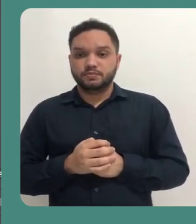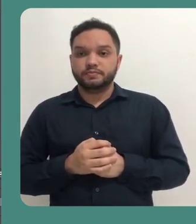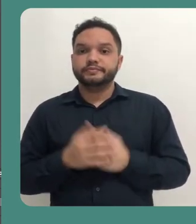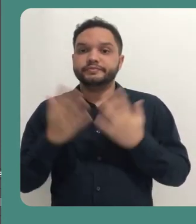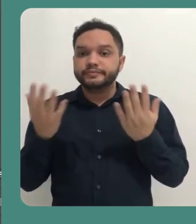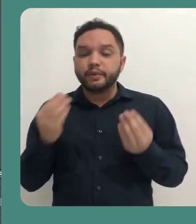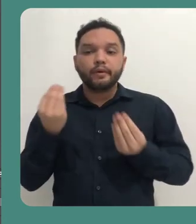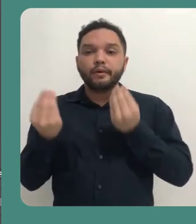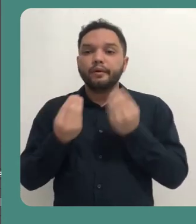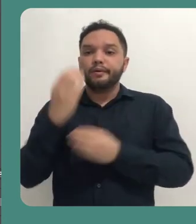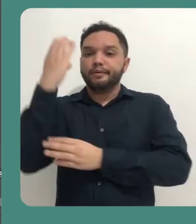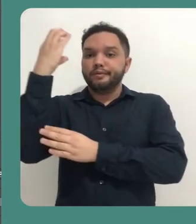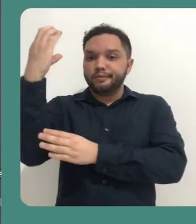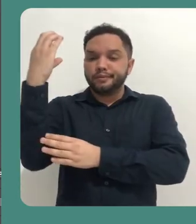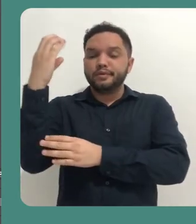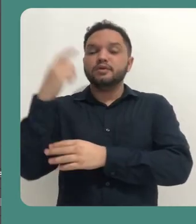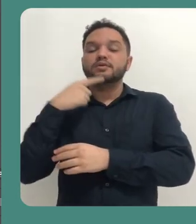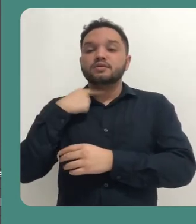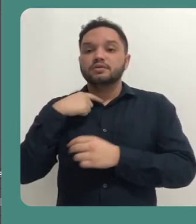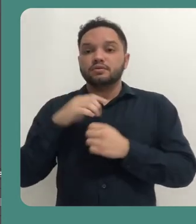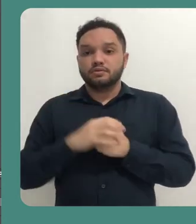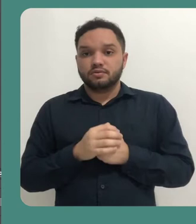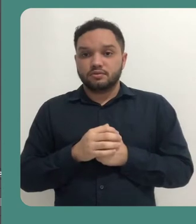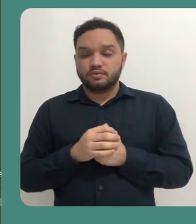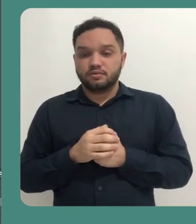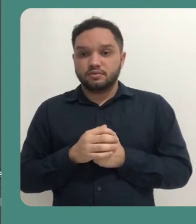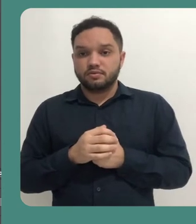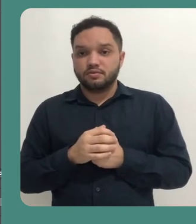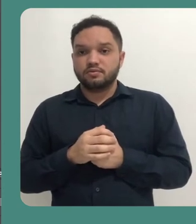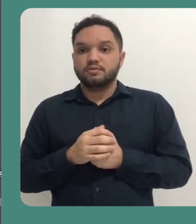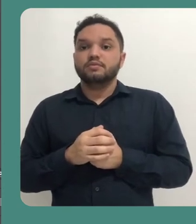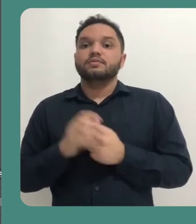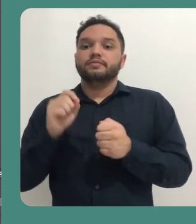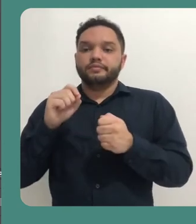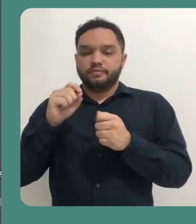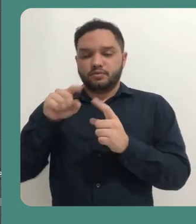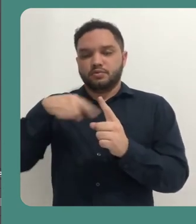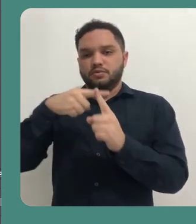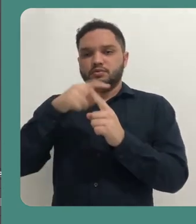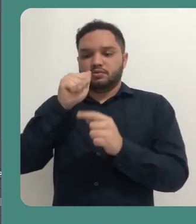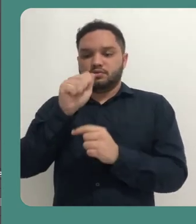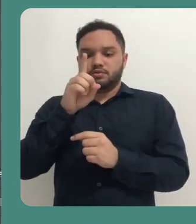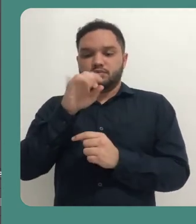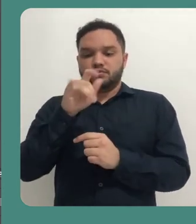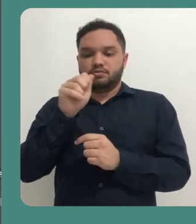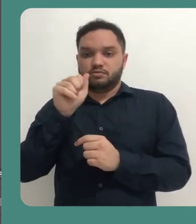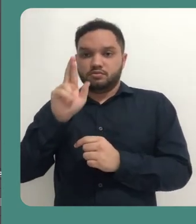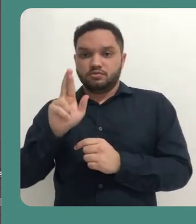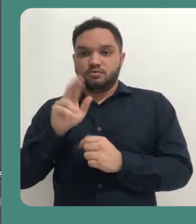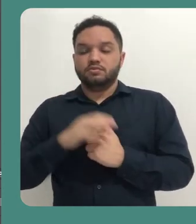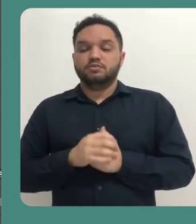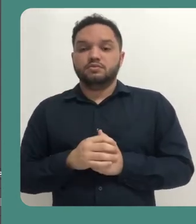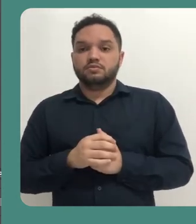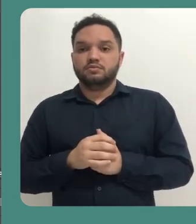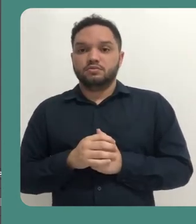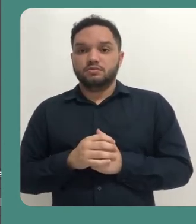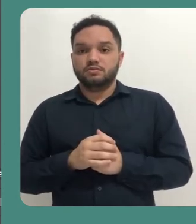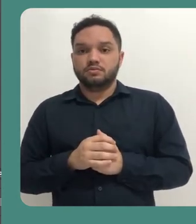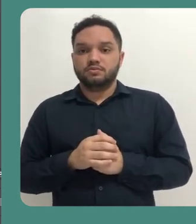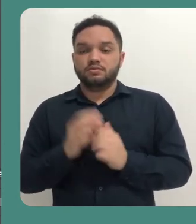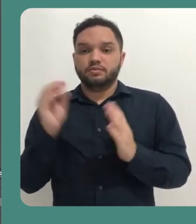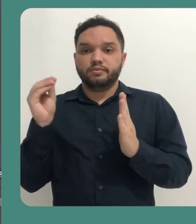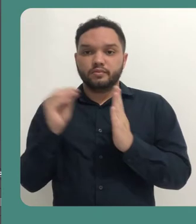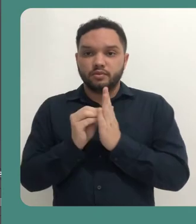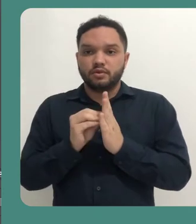Para eu poder, então, colocar a minha webcam aqui de qualquer forma, eu devo vir e colocar adicionar, e eu vou colocar,